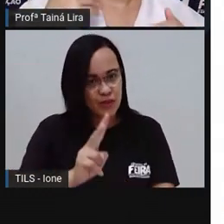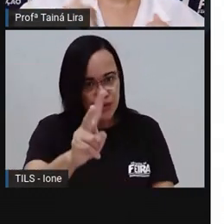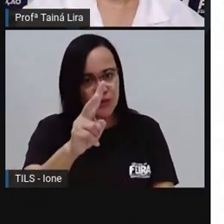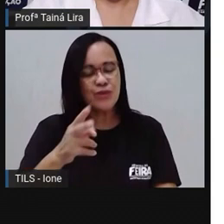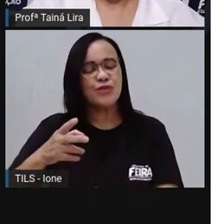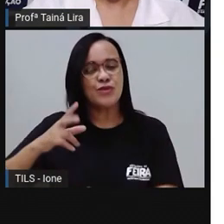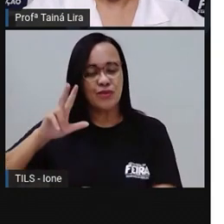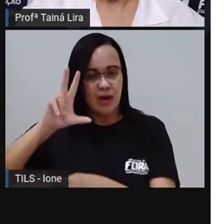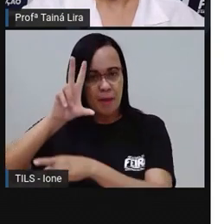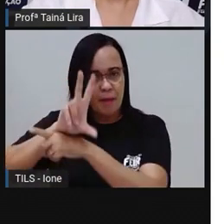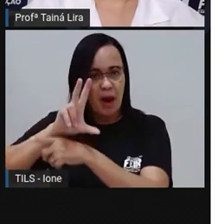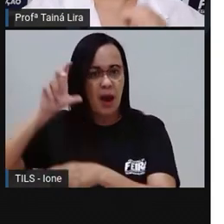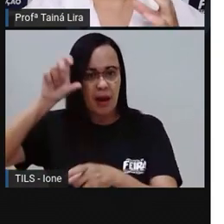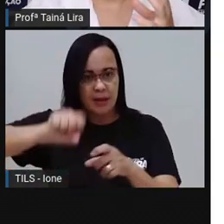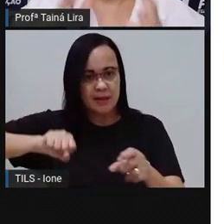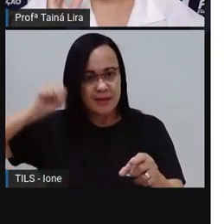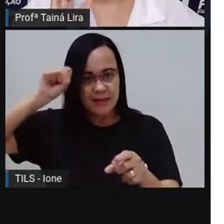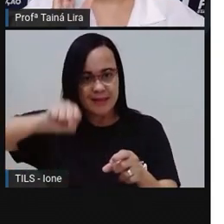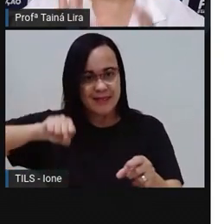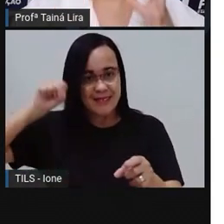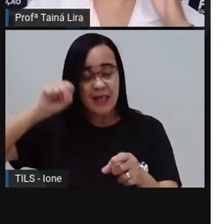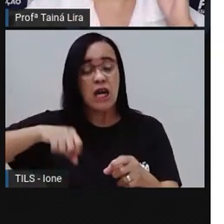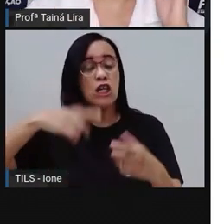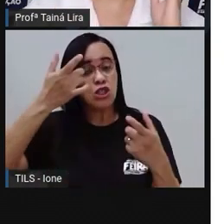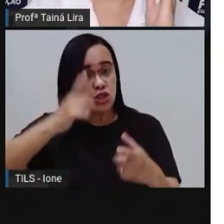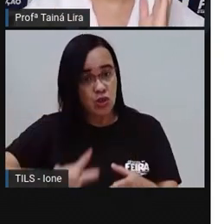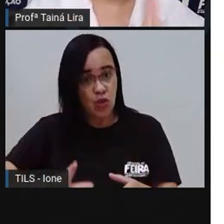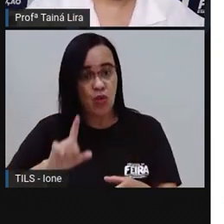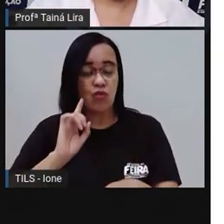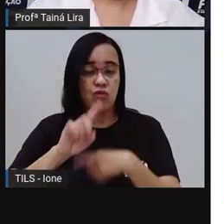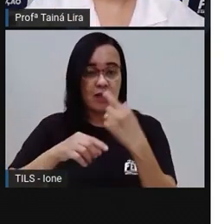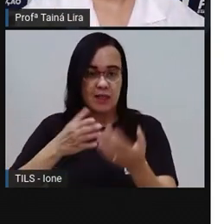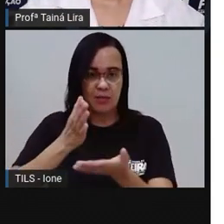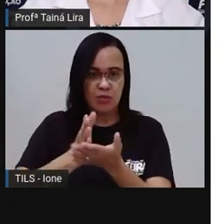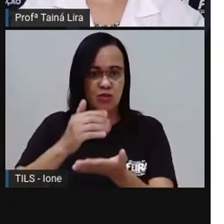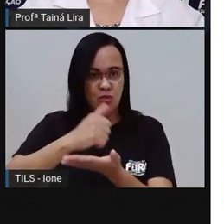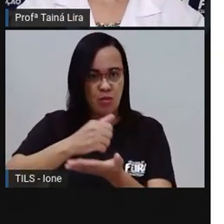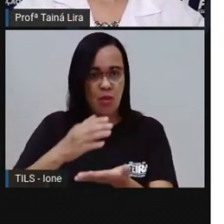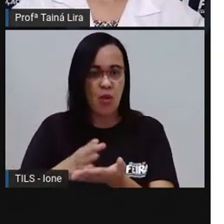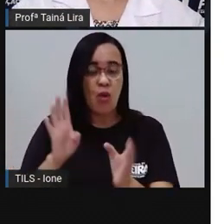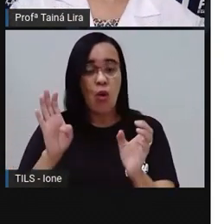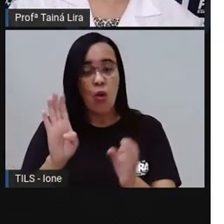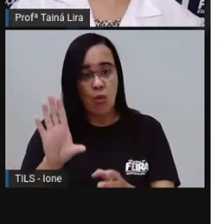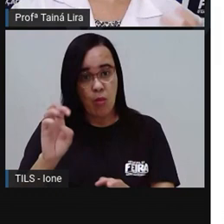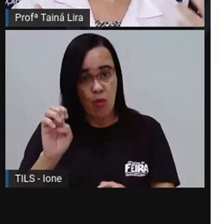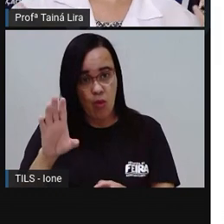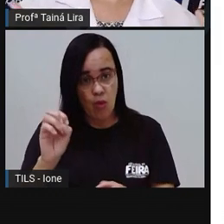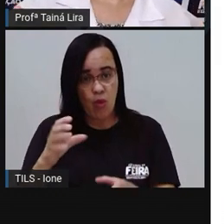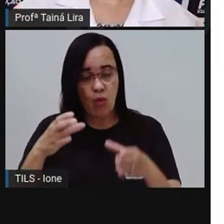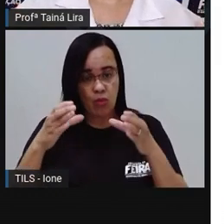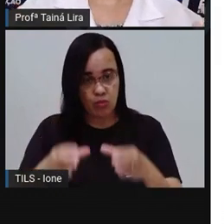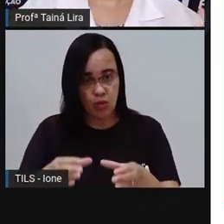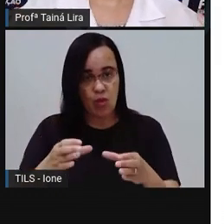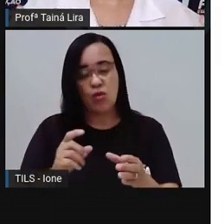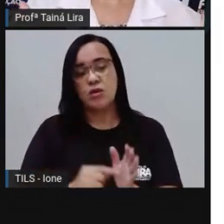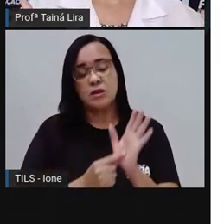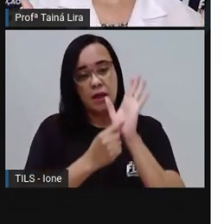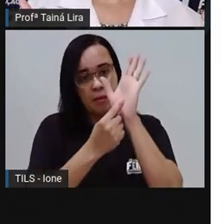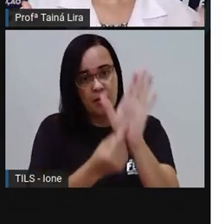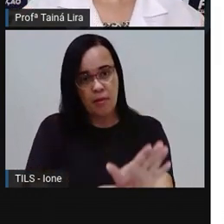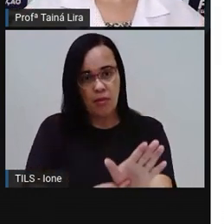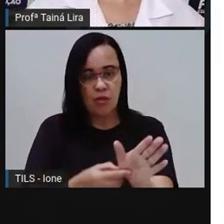Tá certo? E aí você já corta O bolo Já experimenta Tá? E outra coisa também